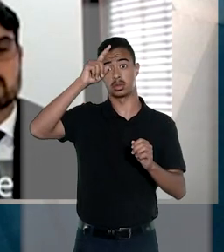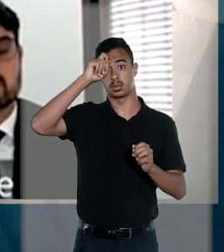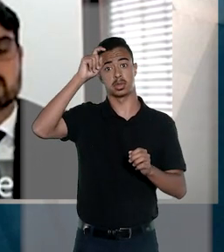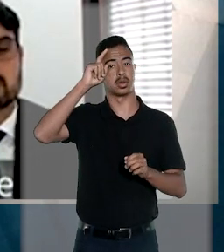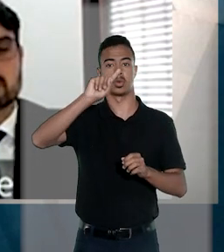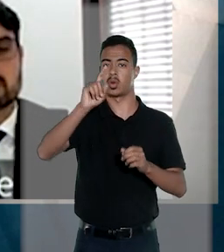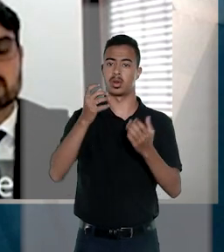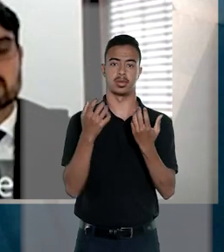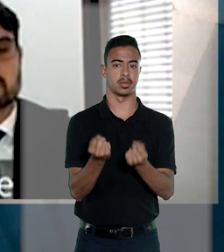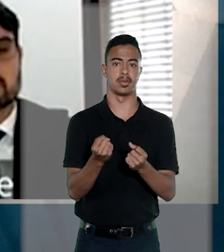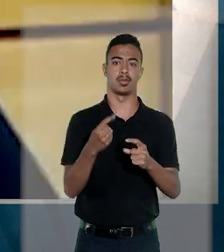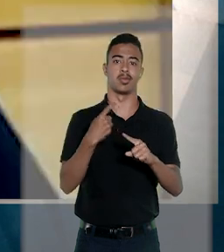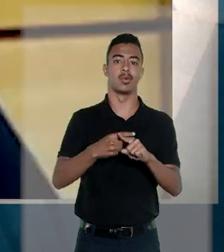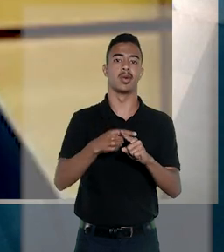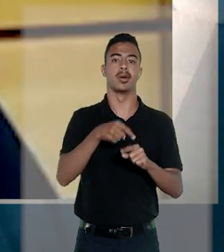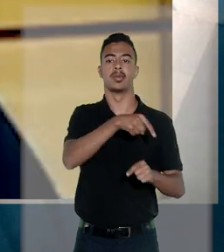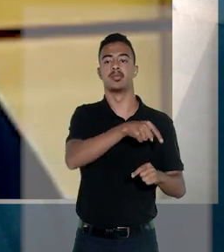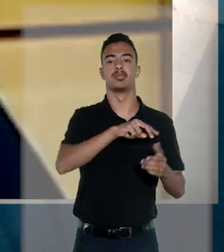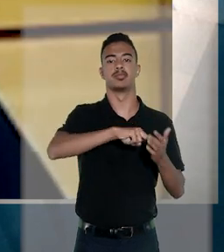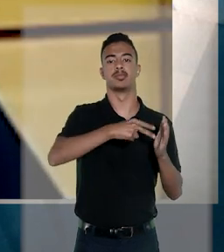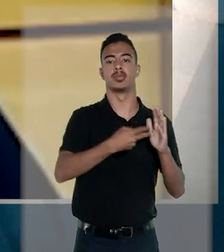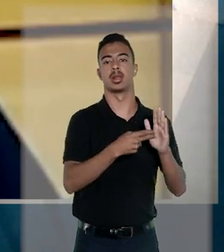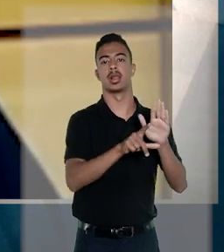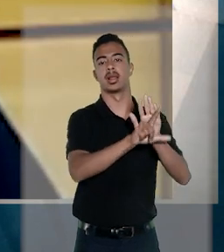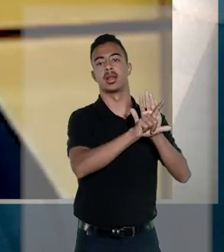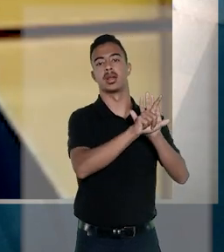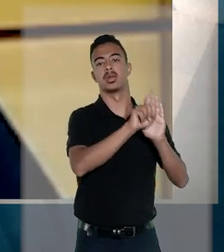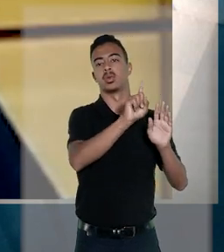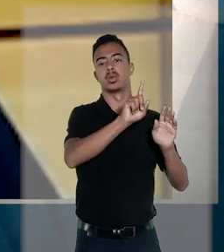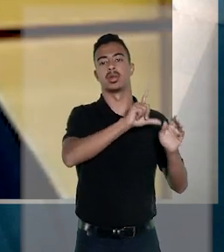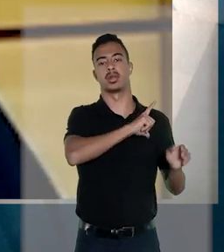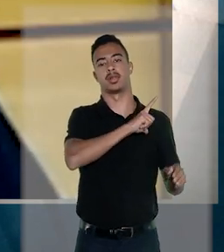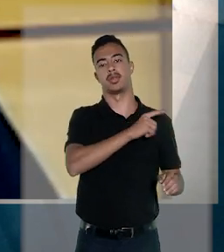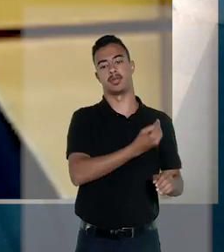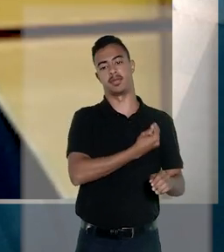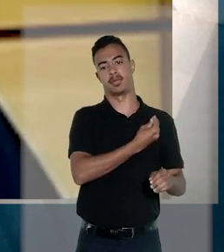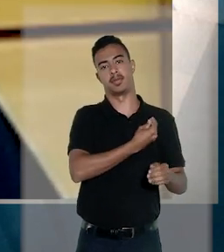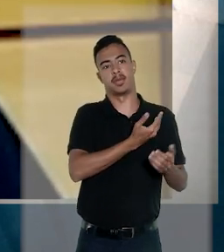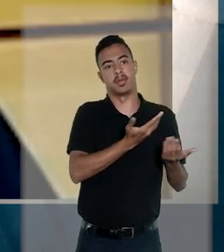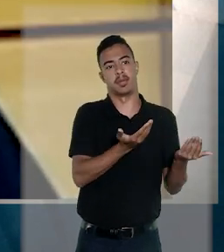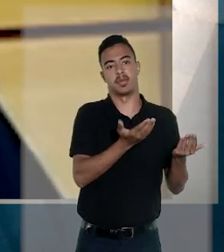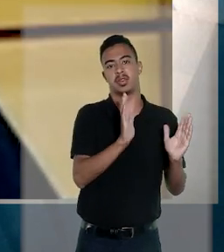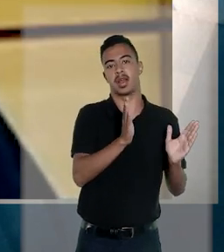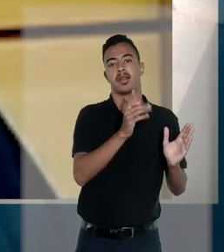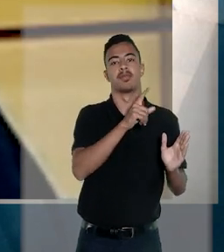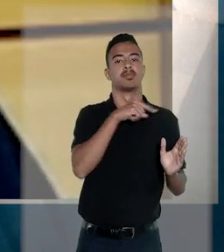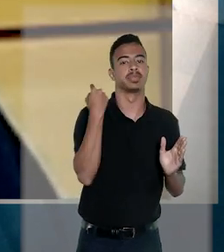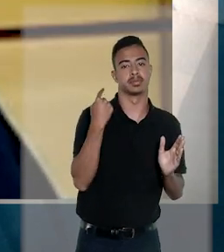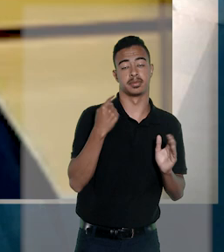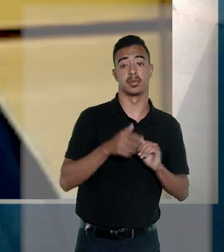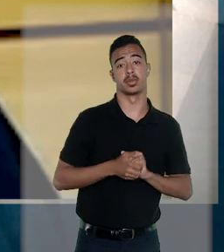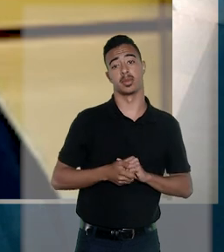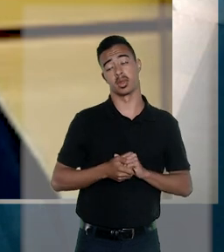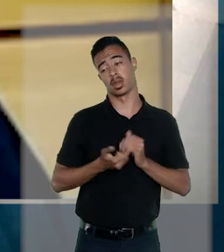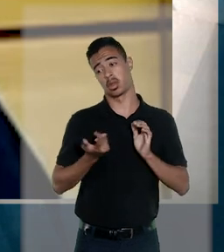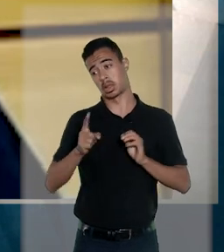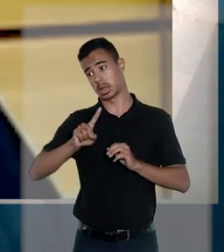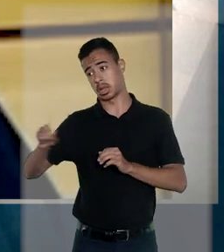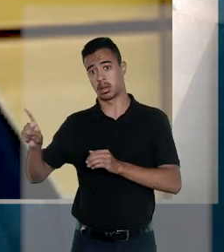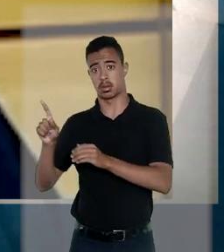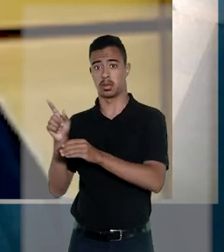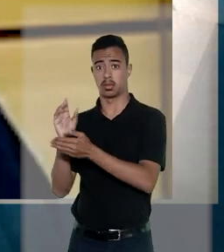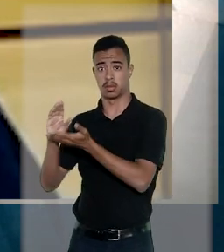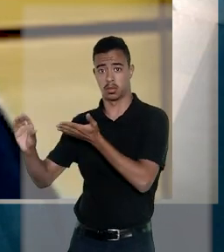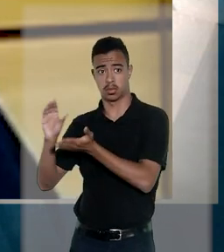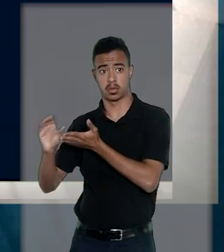hospitalares não é válido, porque se baseou em uma legislação que não estava mais vigente à época do caso. Ao negar